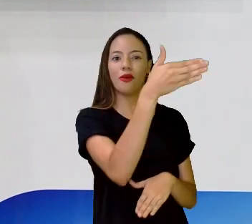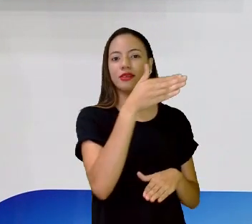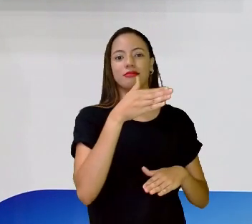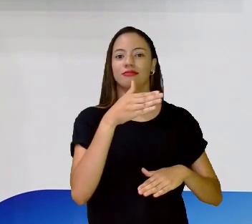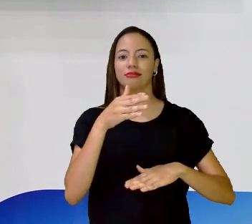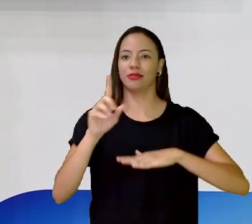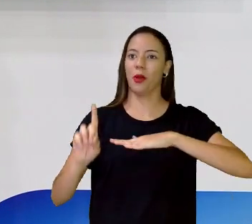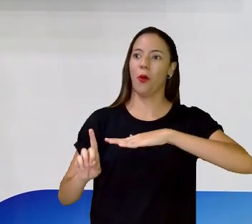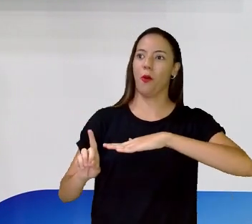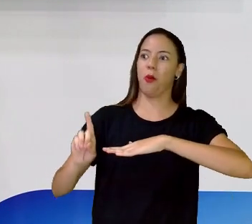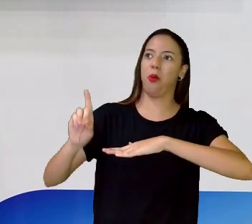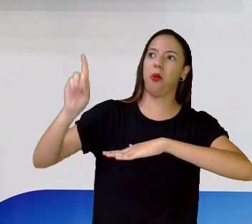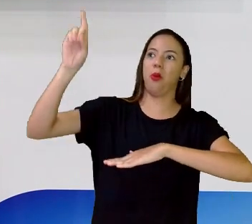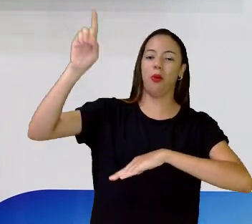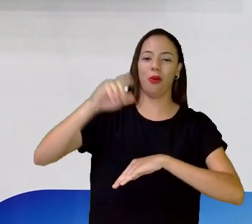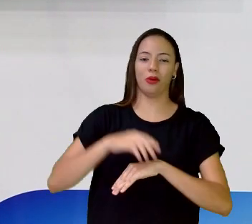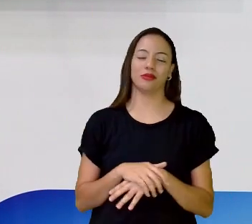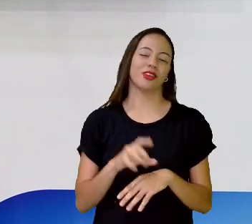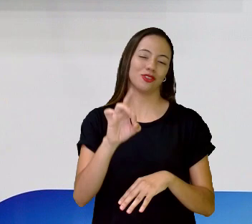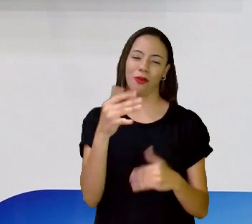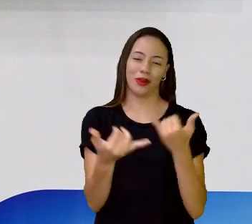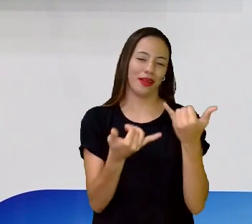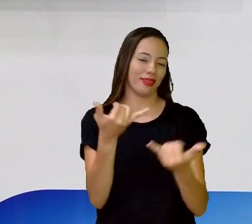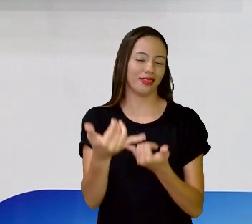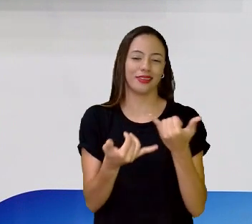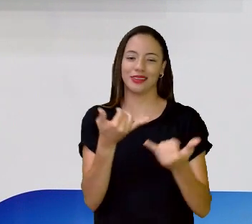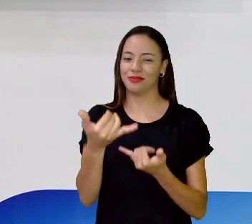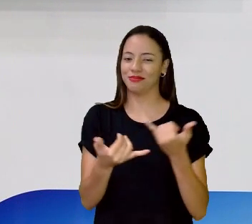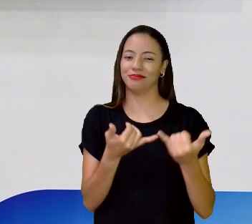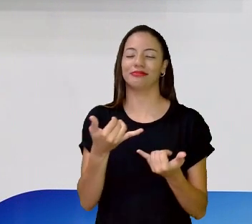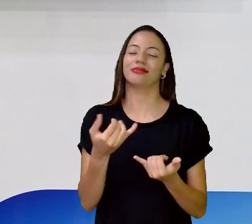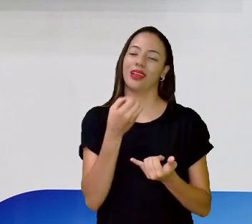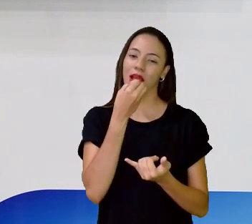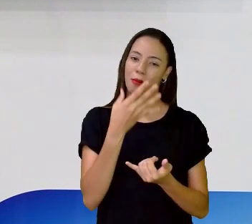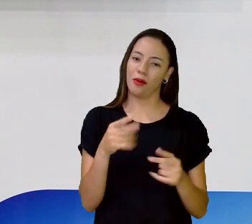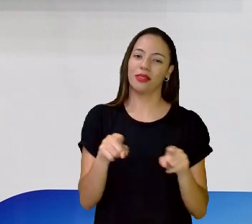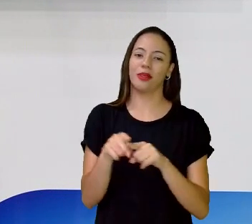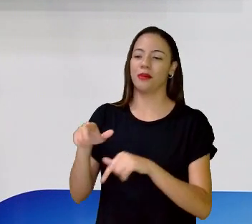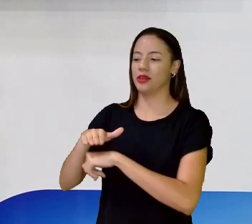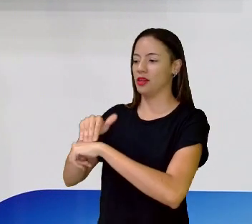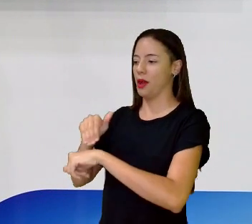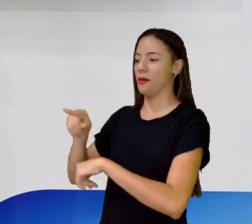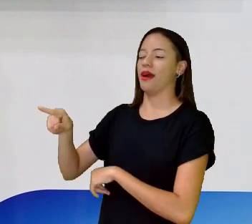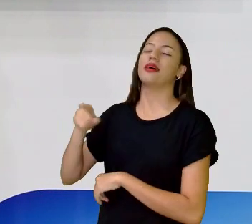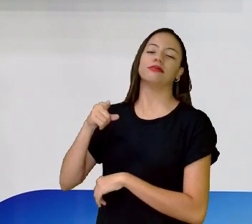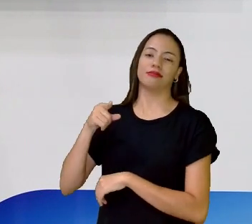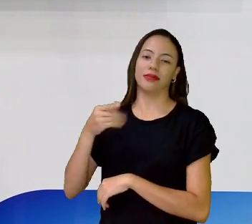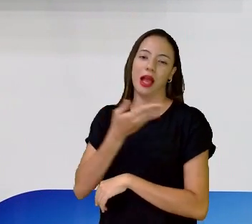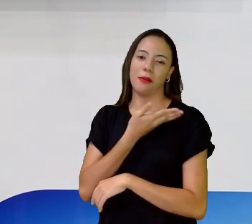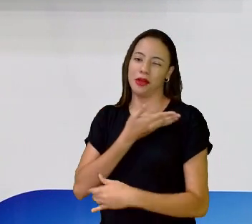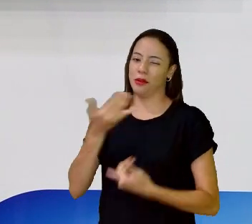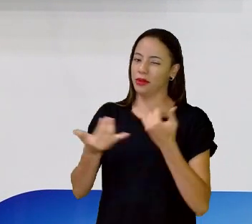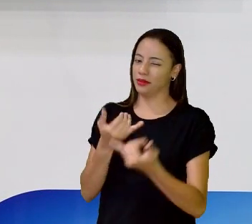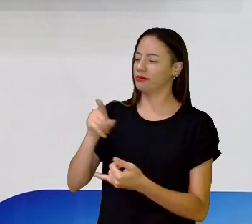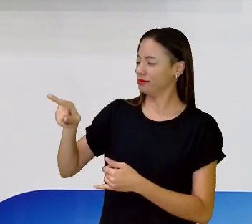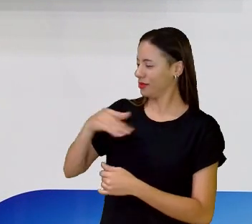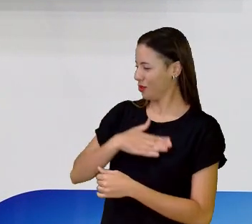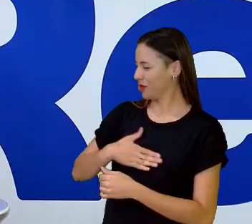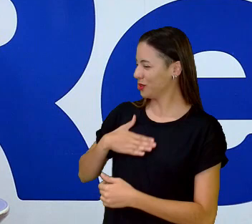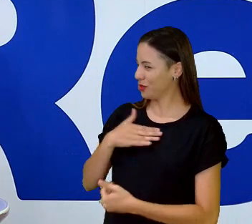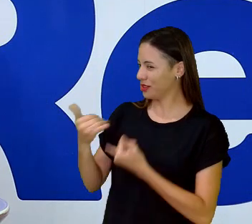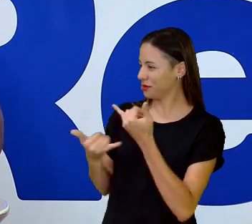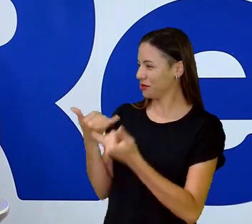Então, só pra gente descontrair um pouquinho, né? É bom de vez em quando a gente chamar os amigos para participar. Professor Abiga, gostou da brincadeira?